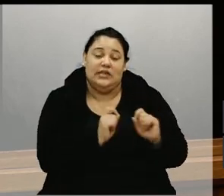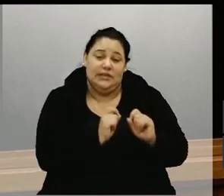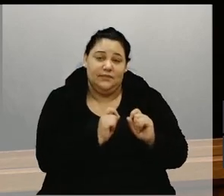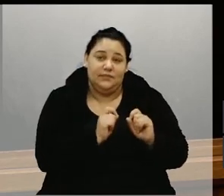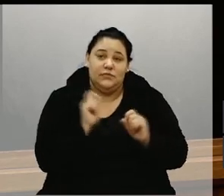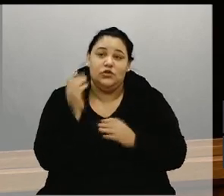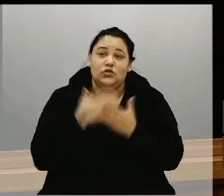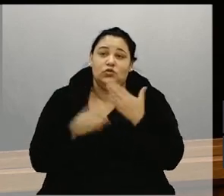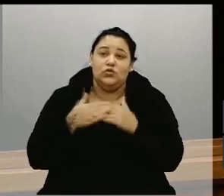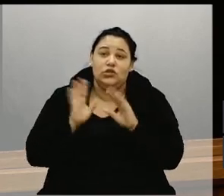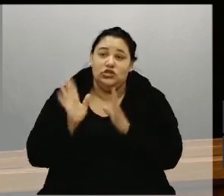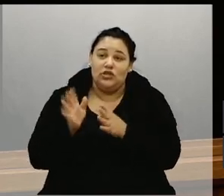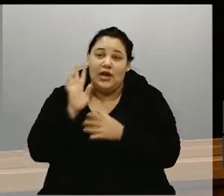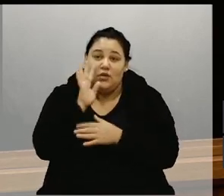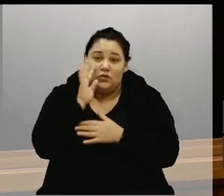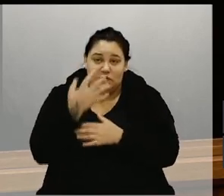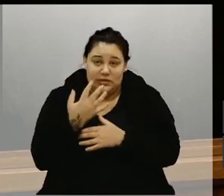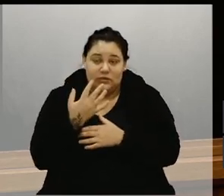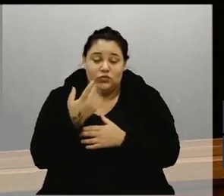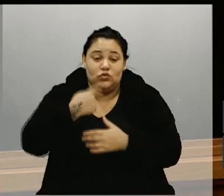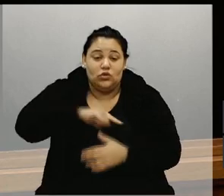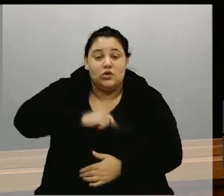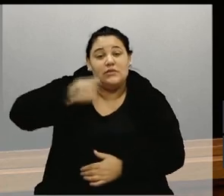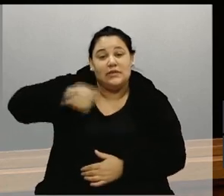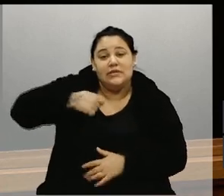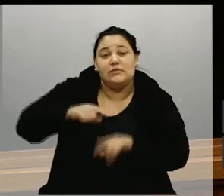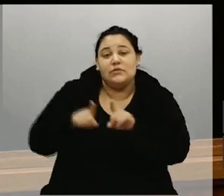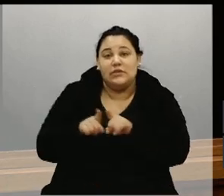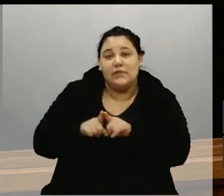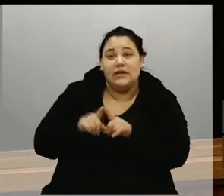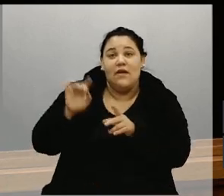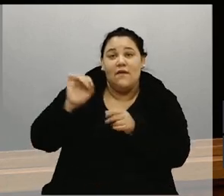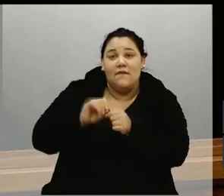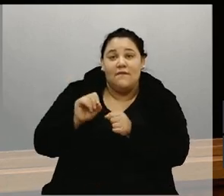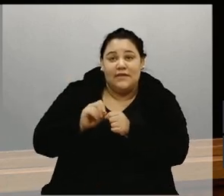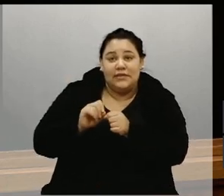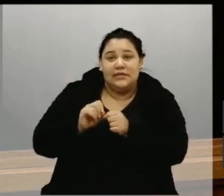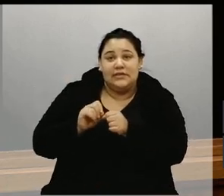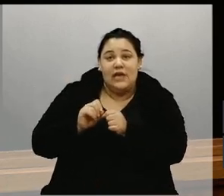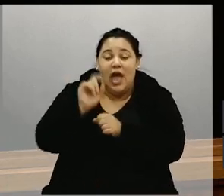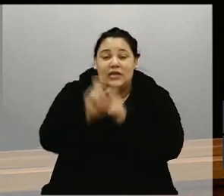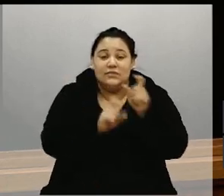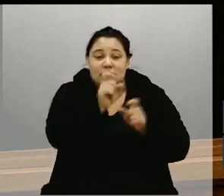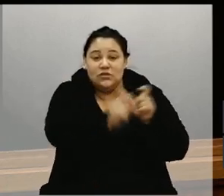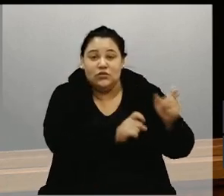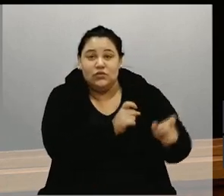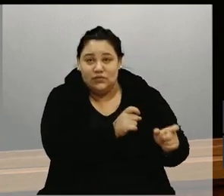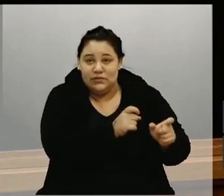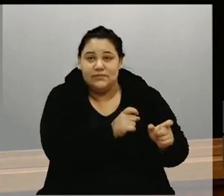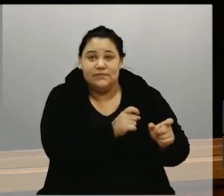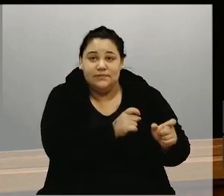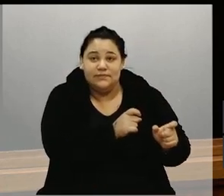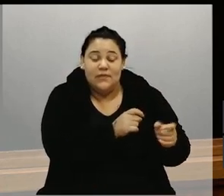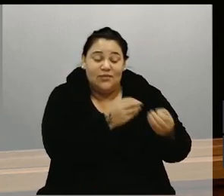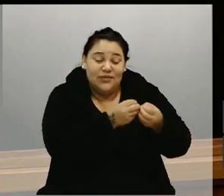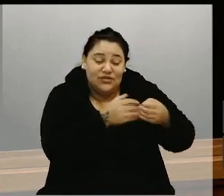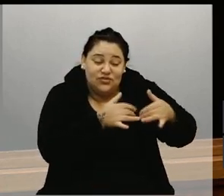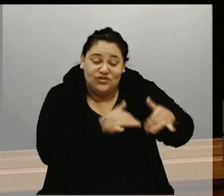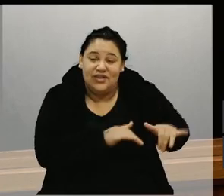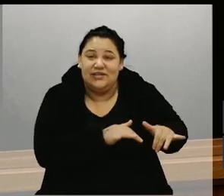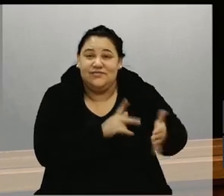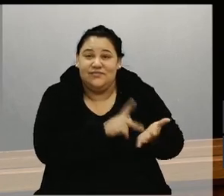de tudo que foi falado aqui, nós precisamos também fazer com que essas pessoas, que foram muito prejudicadas,